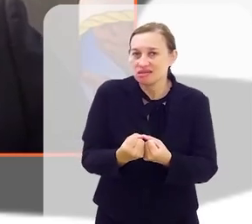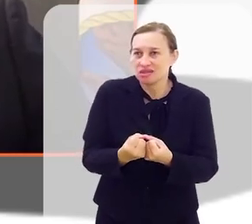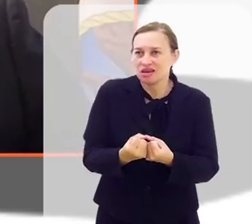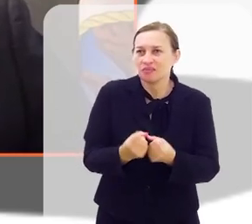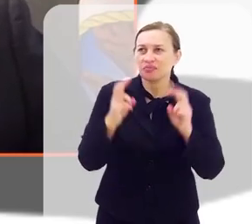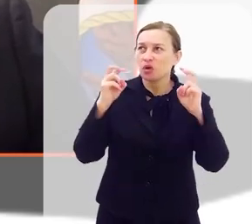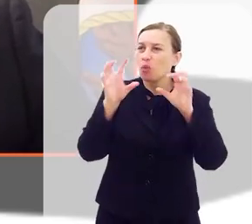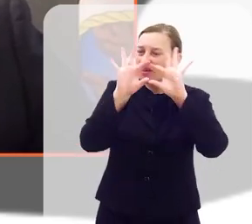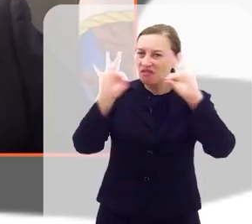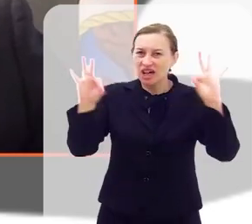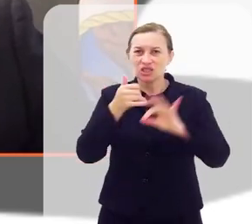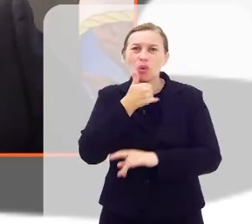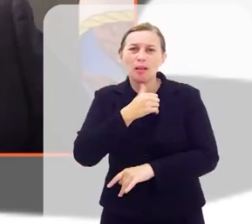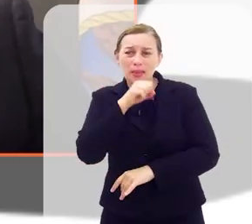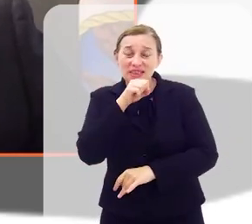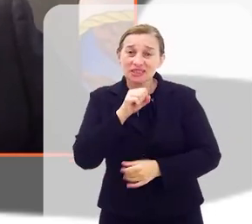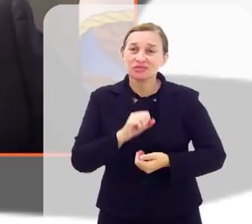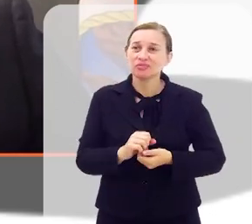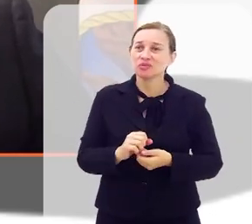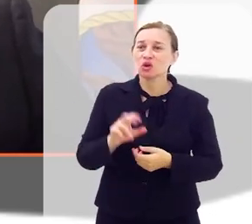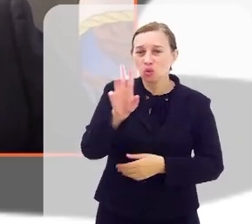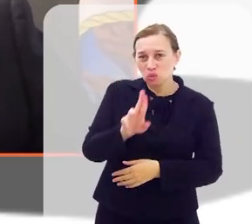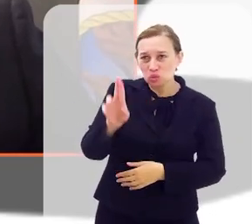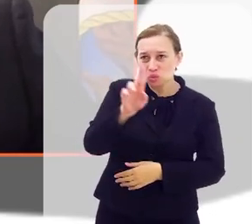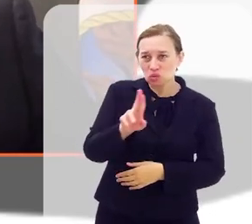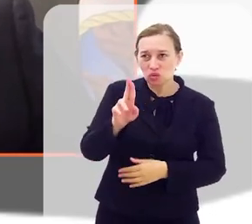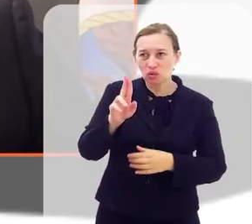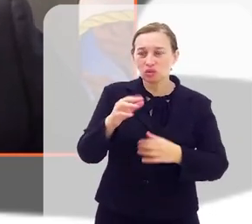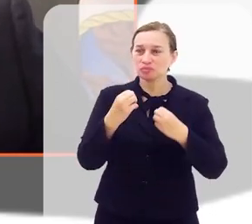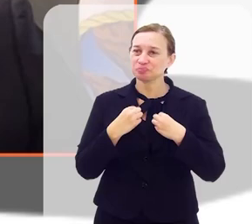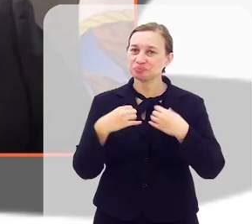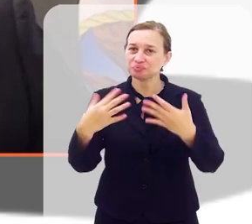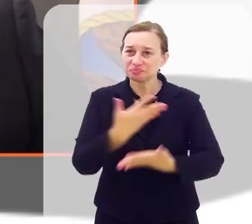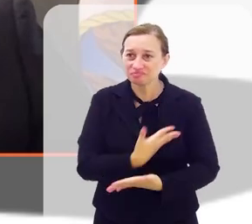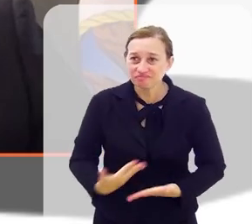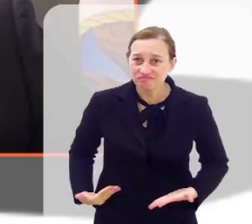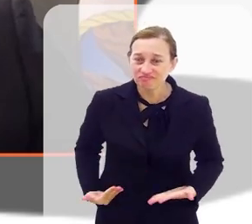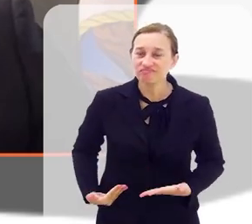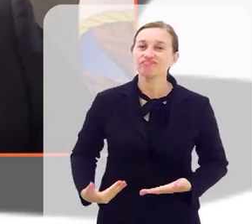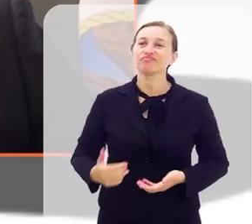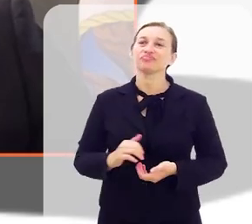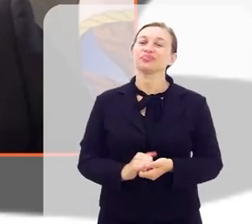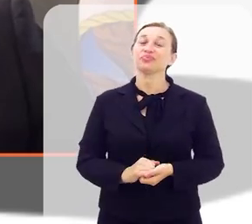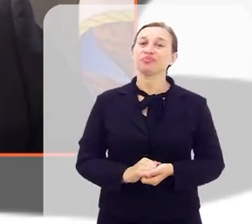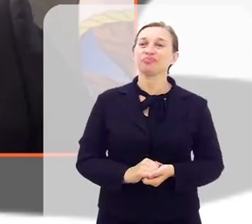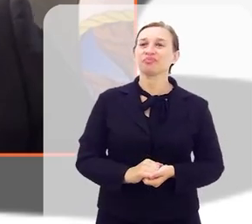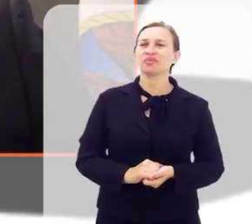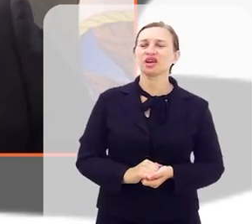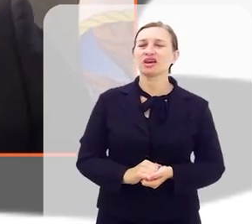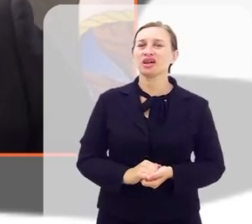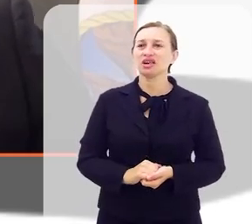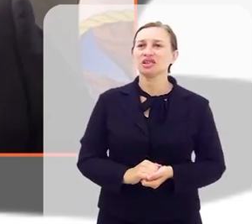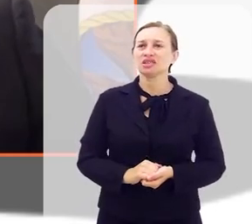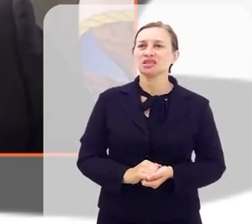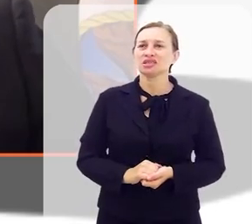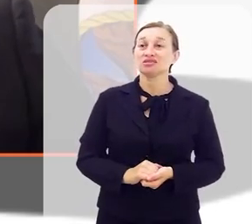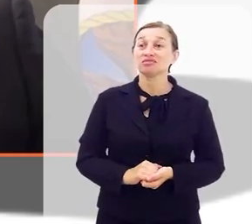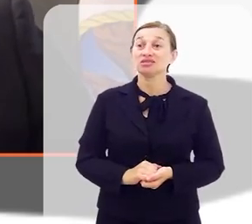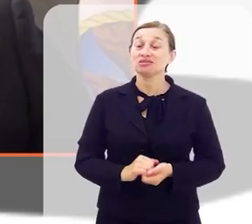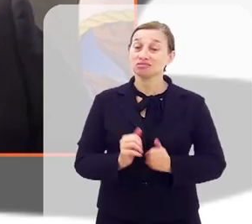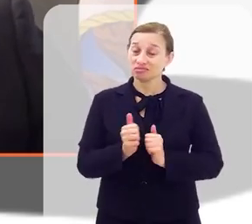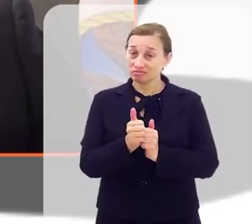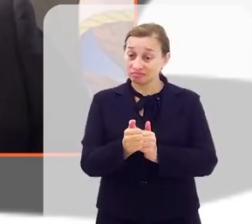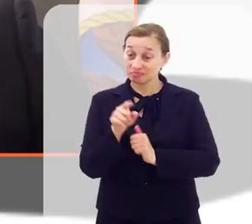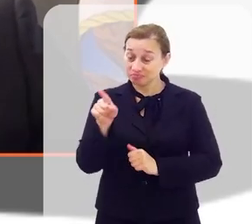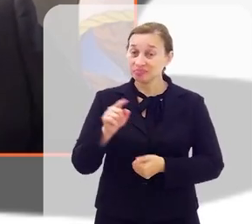Foi que uma frase, uma mãe usou numa das audiências que nós participamos, que estávamos